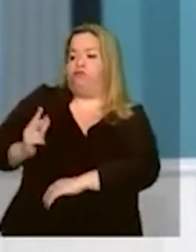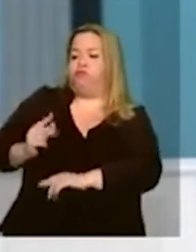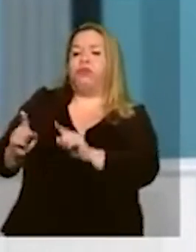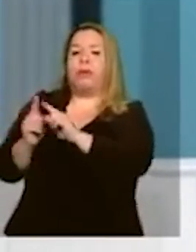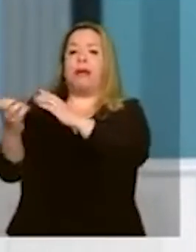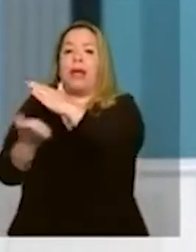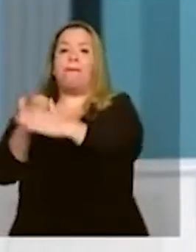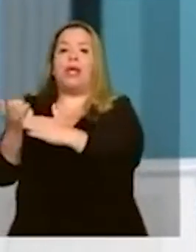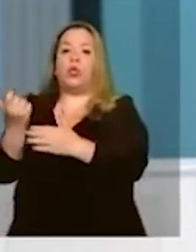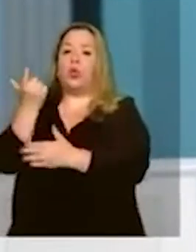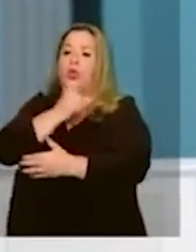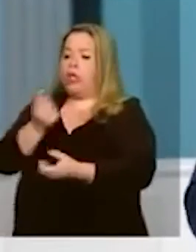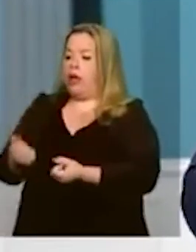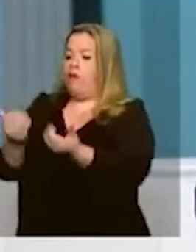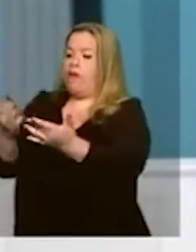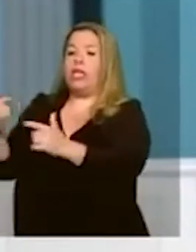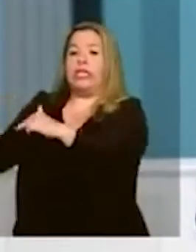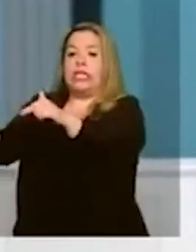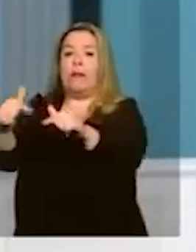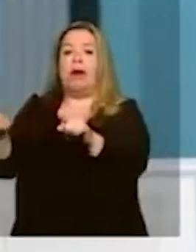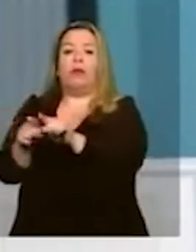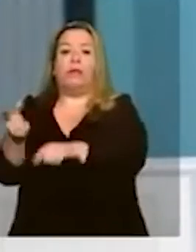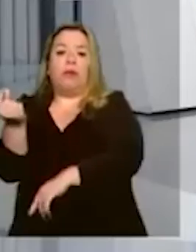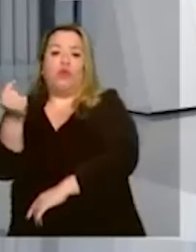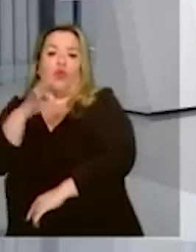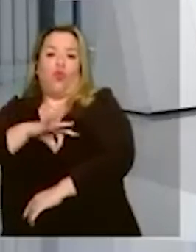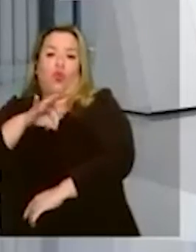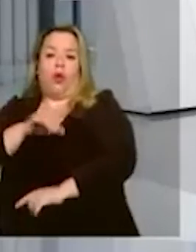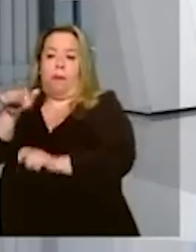na linha que vai gerar emprego e renda para as pessoas.